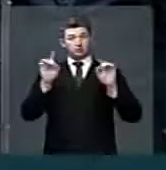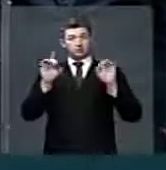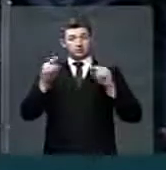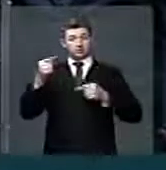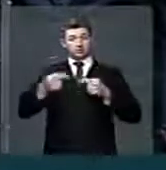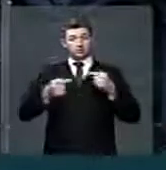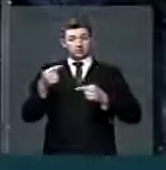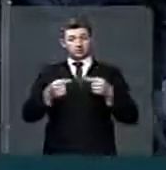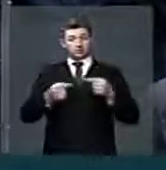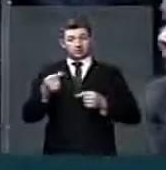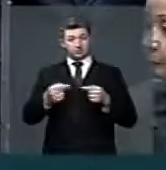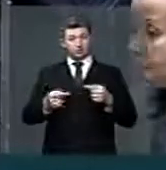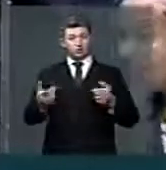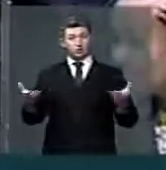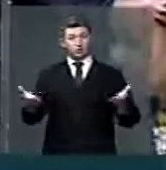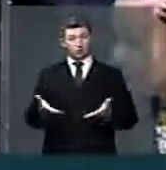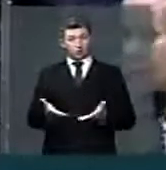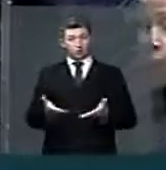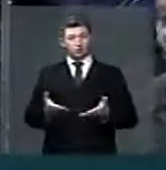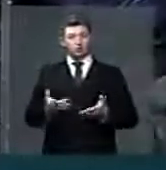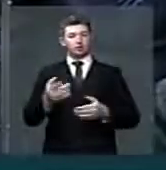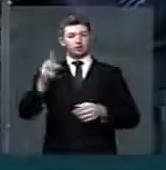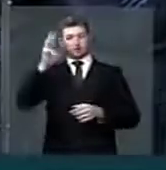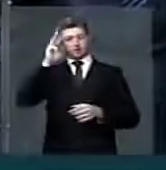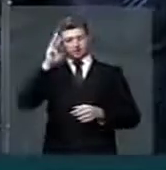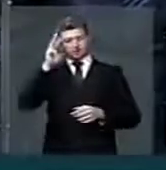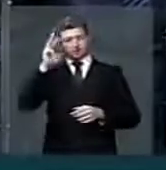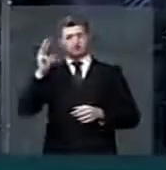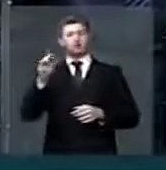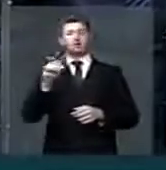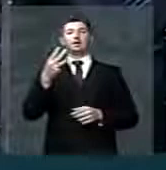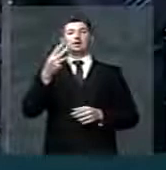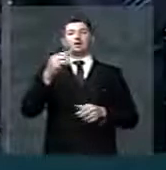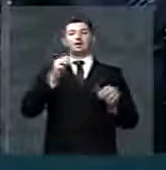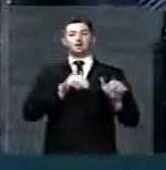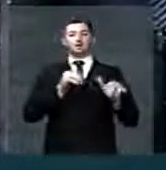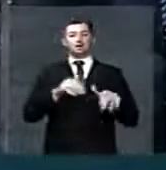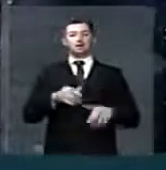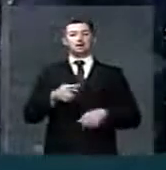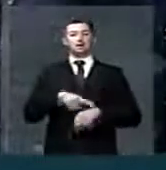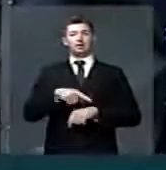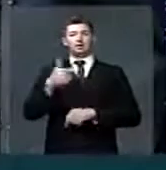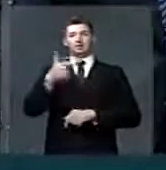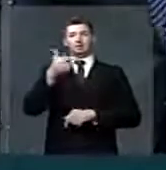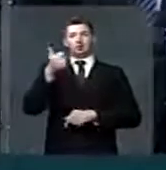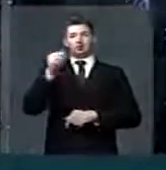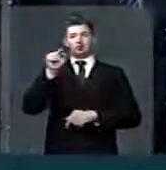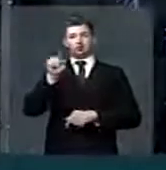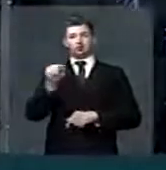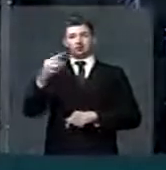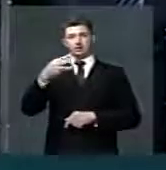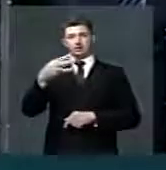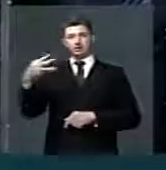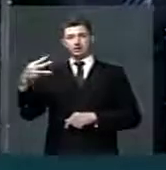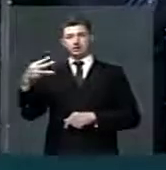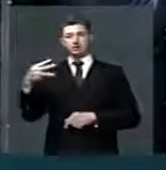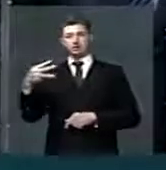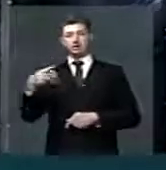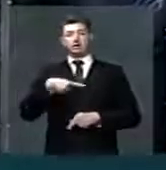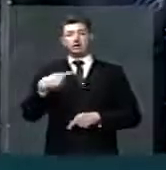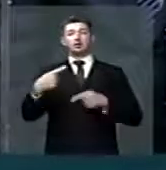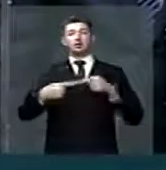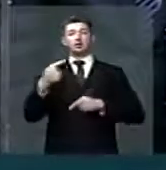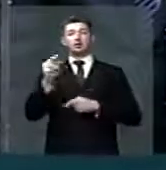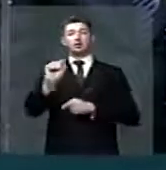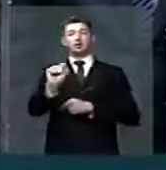deliberativa extraordinária para hoje, terça-feira, 3 de setembro, às 21 horas e 33 minutos, com a